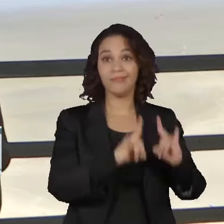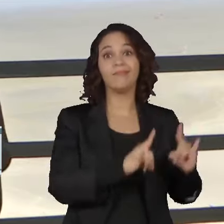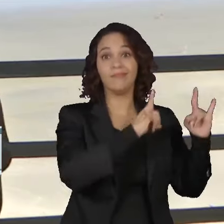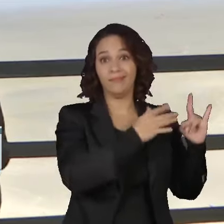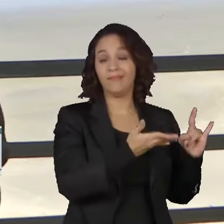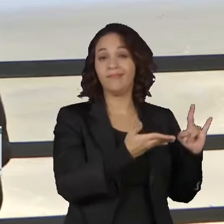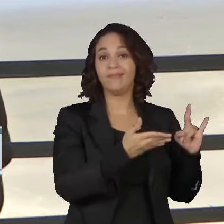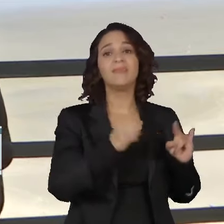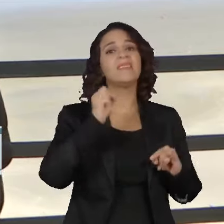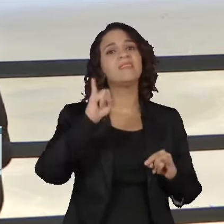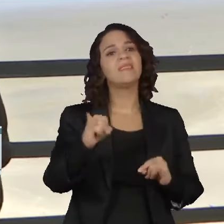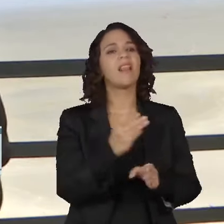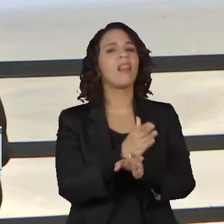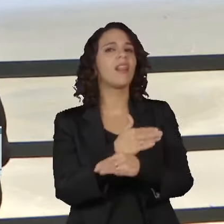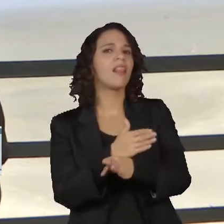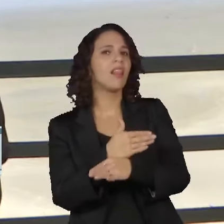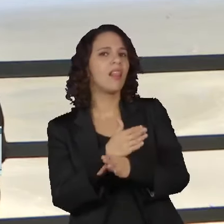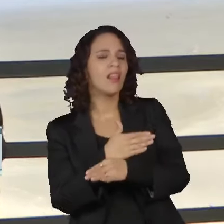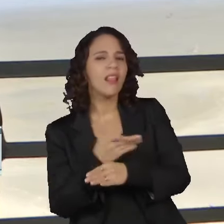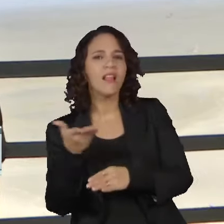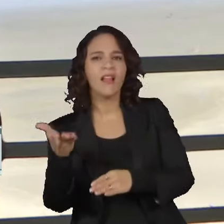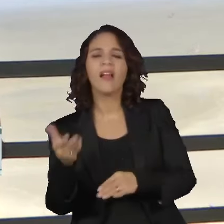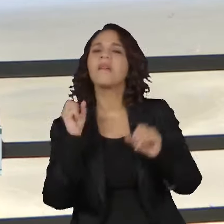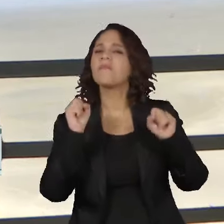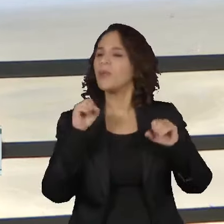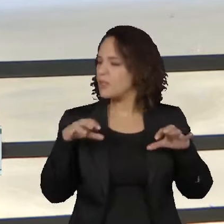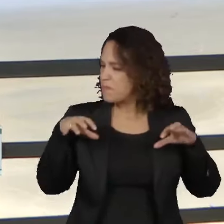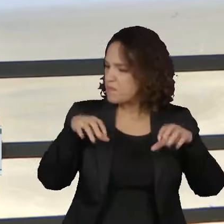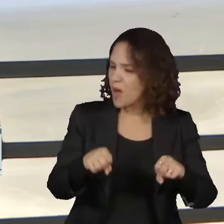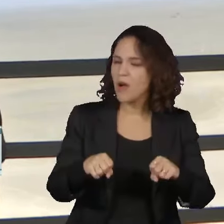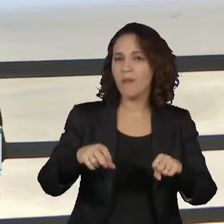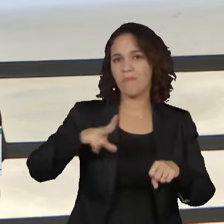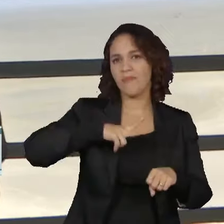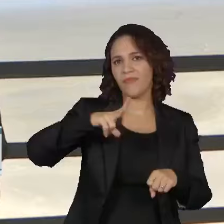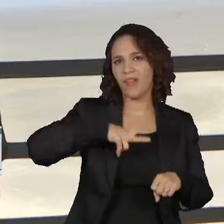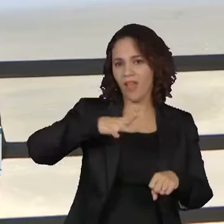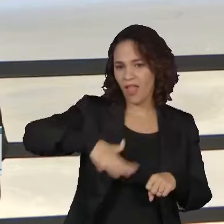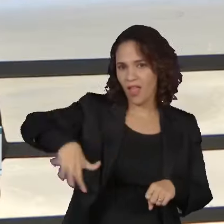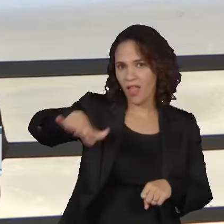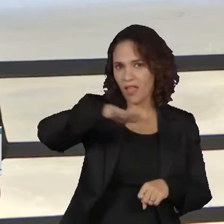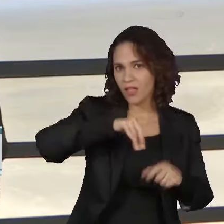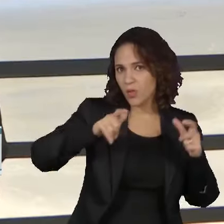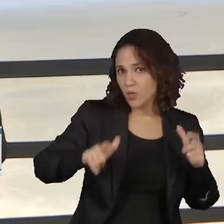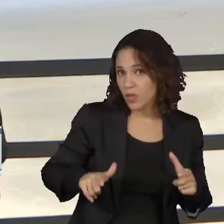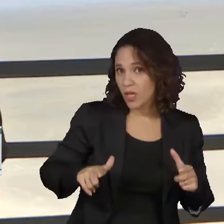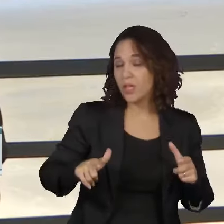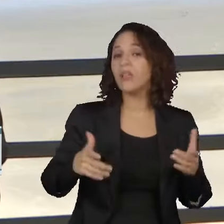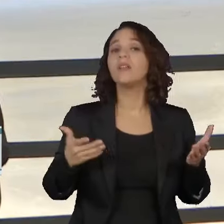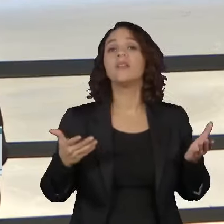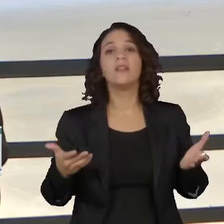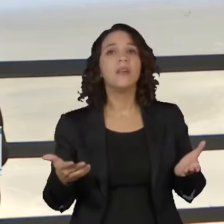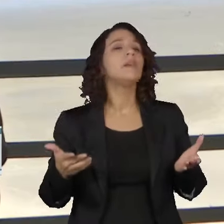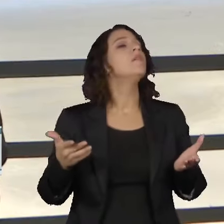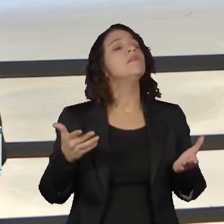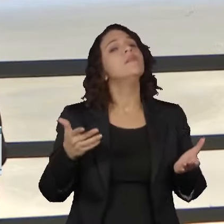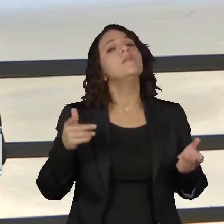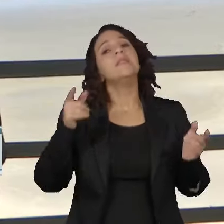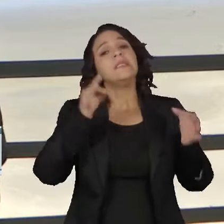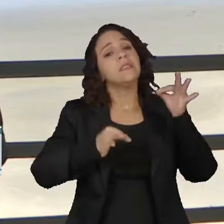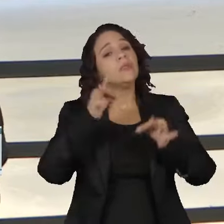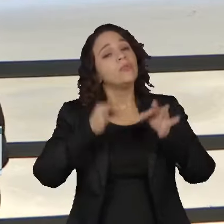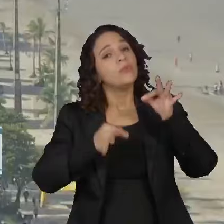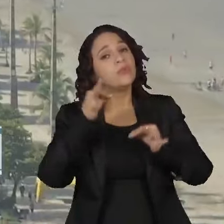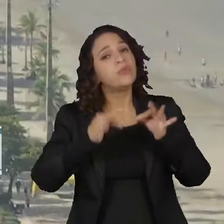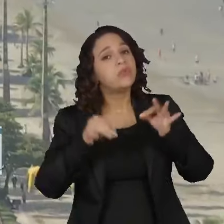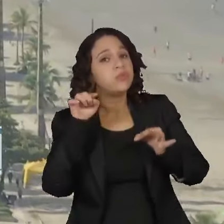viabiliza a propriedade integralmente privada dessas regiões, a gente, pelo menos juridicamente,